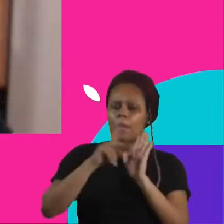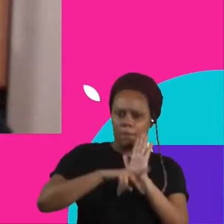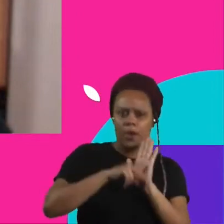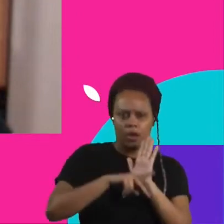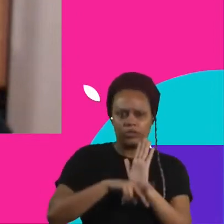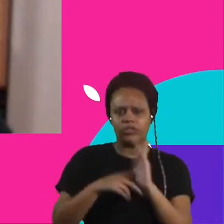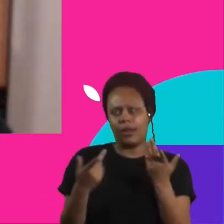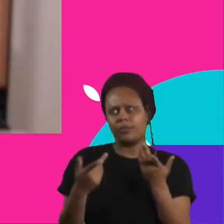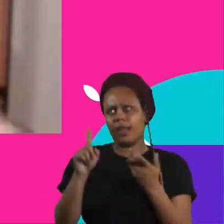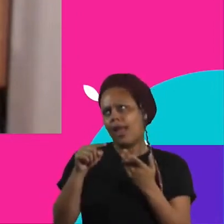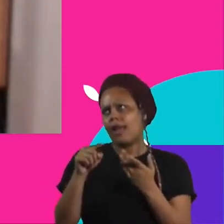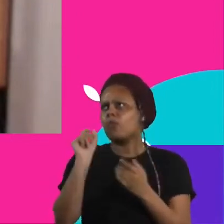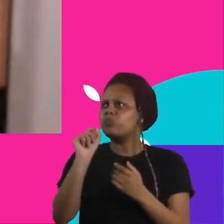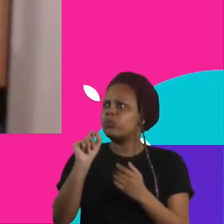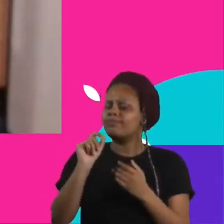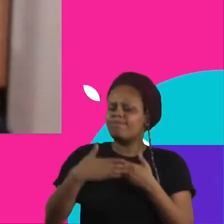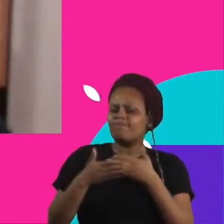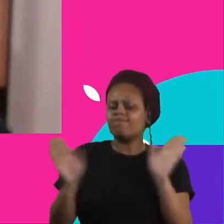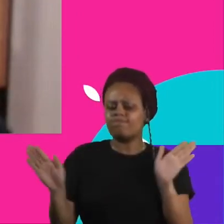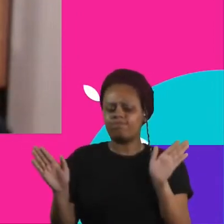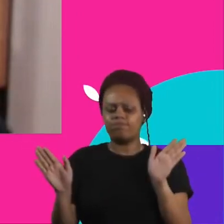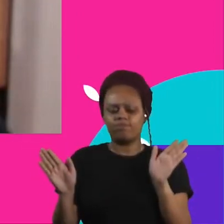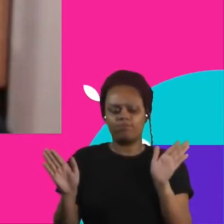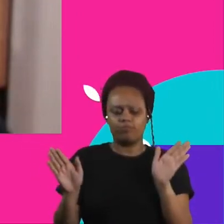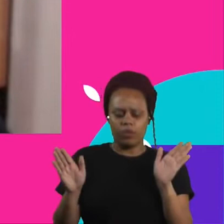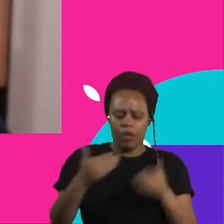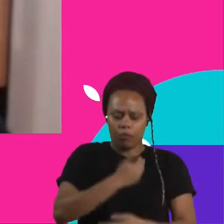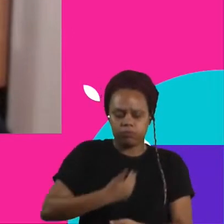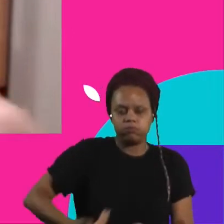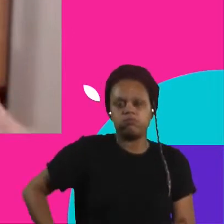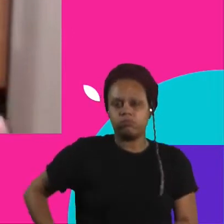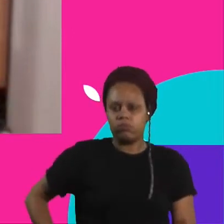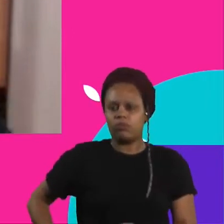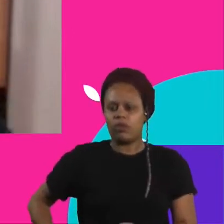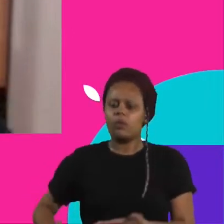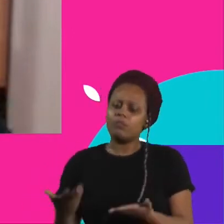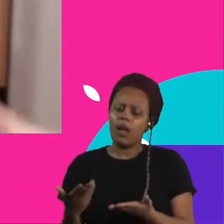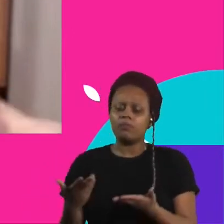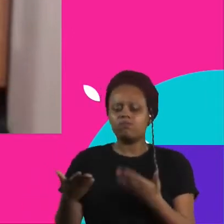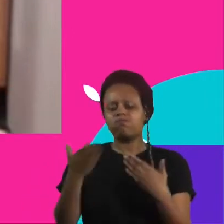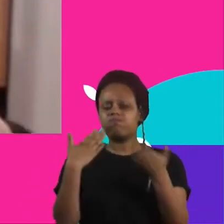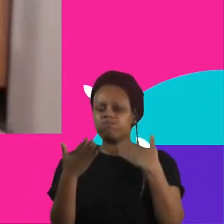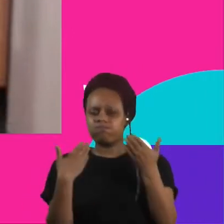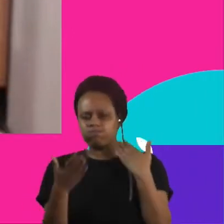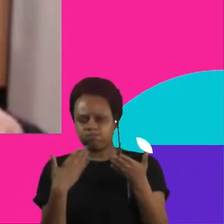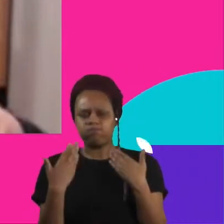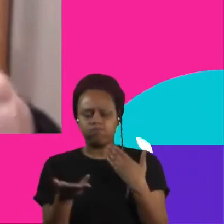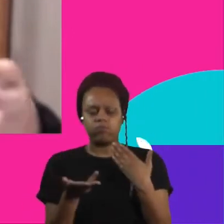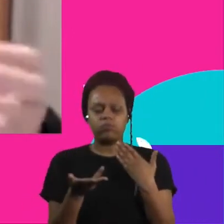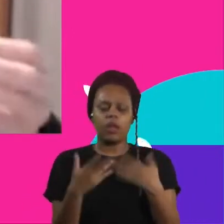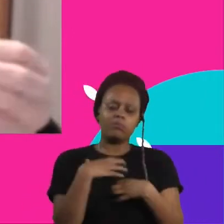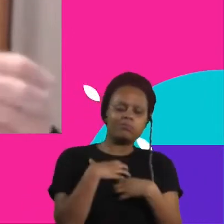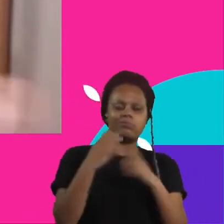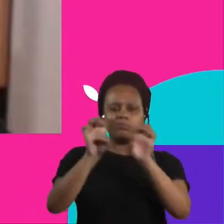abrir a porta do governo, das diversas secretarias, dos diversos temas, para bater papo mesmo, mas de um jeito estruturado,